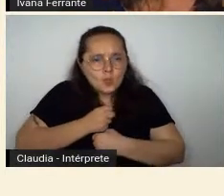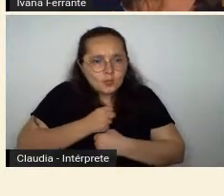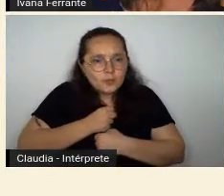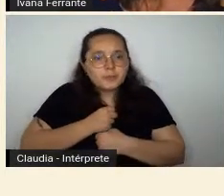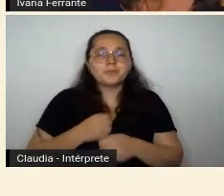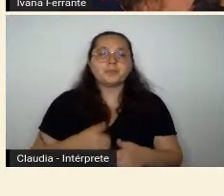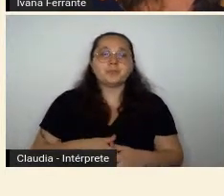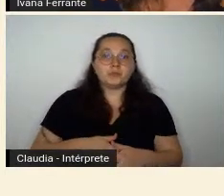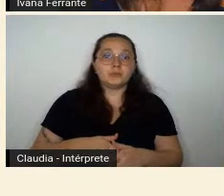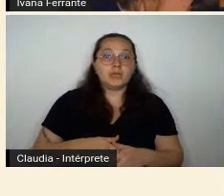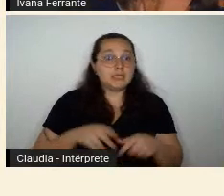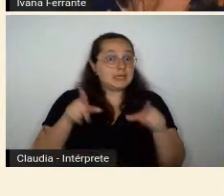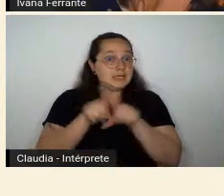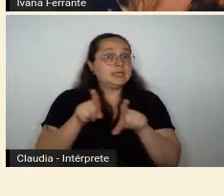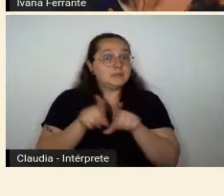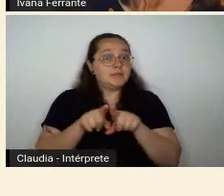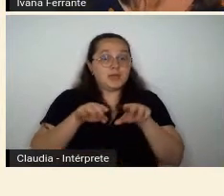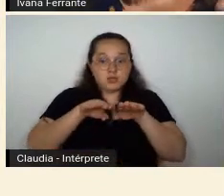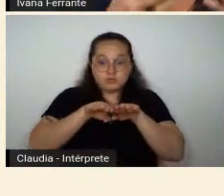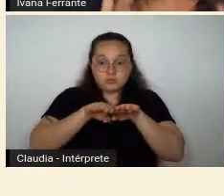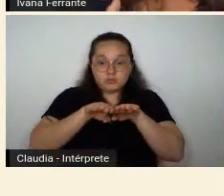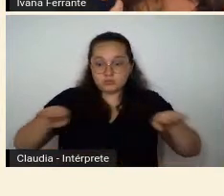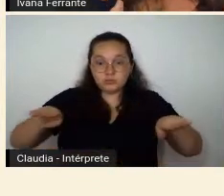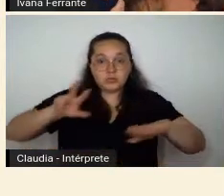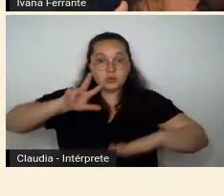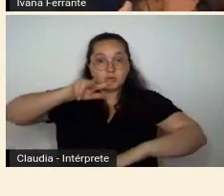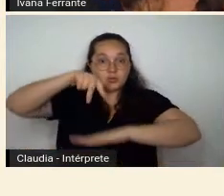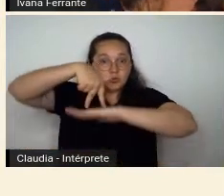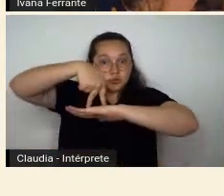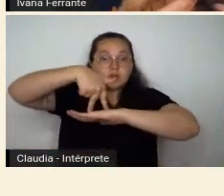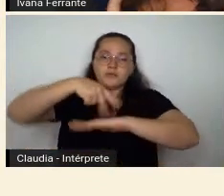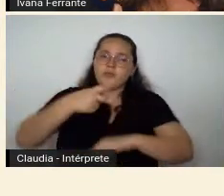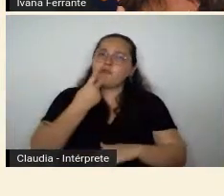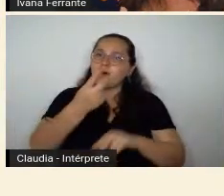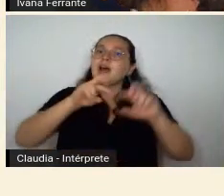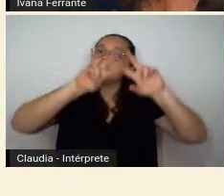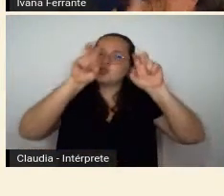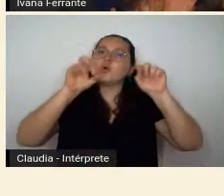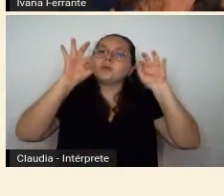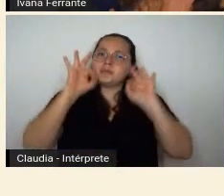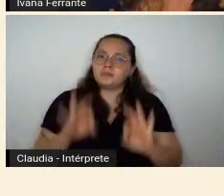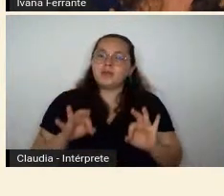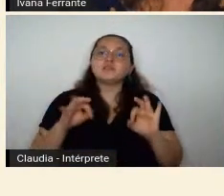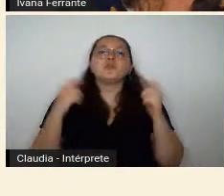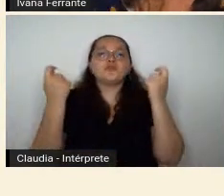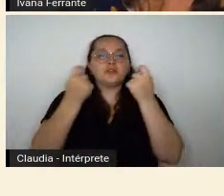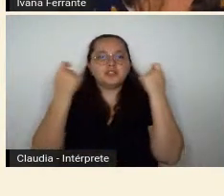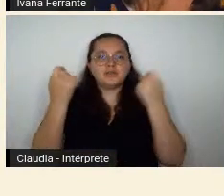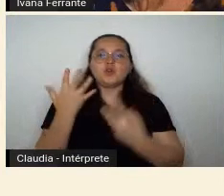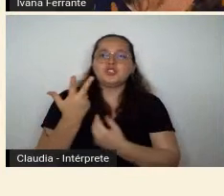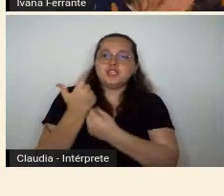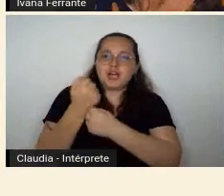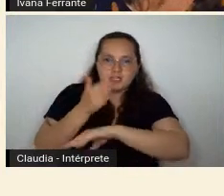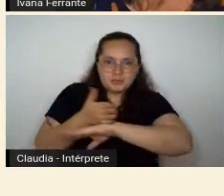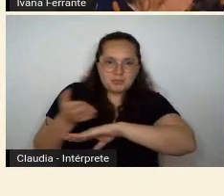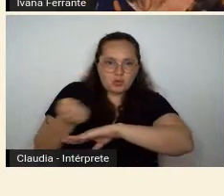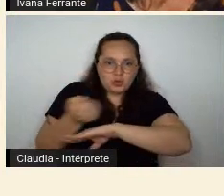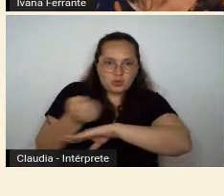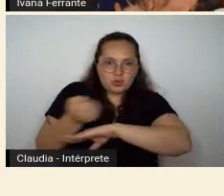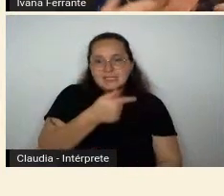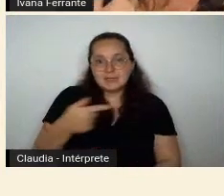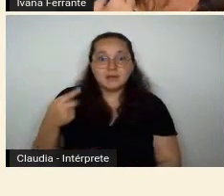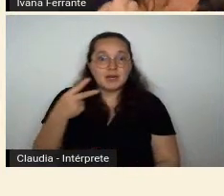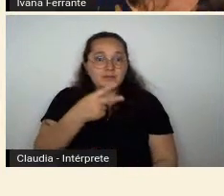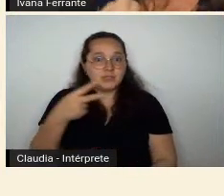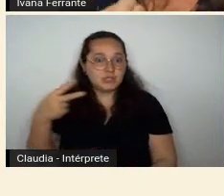referindo diretamente ao próprio evento, o Festival de Arte Moderna que foi a semana de 22, um evento que